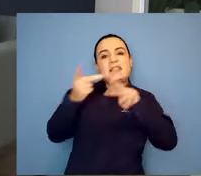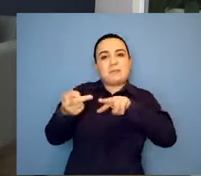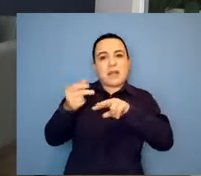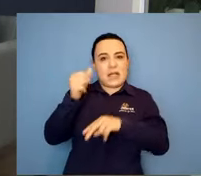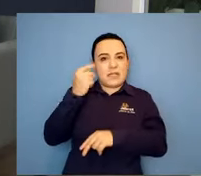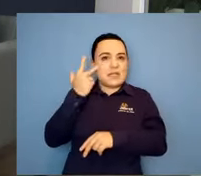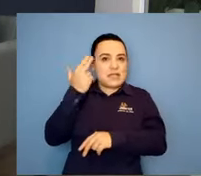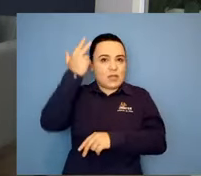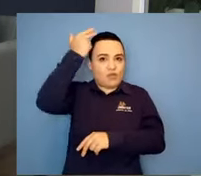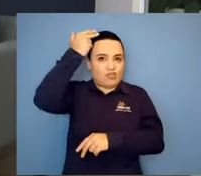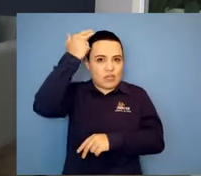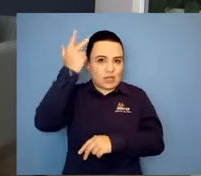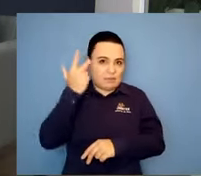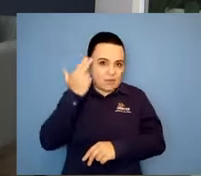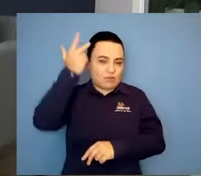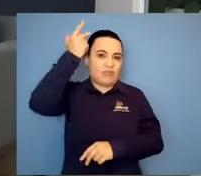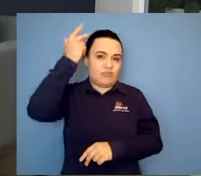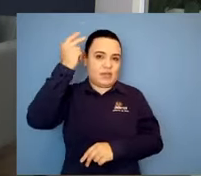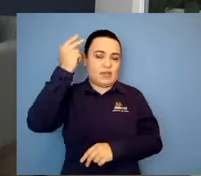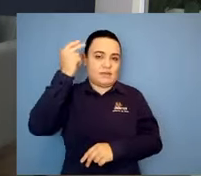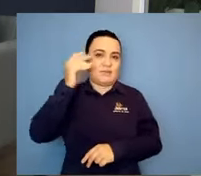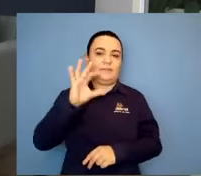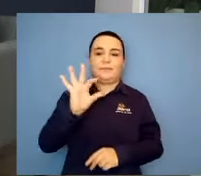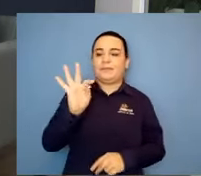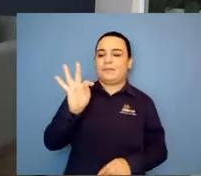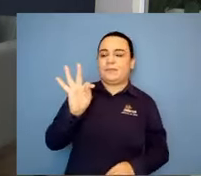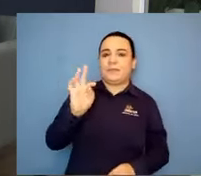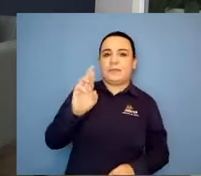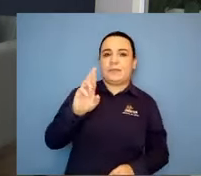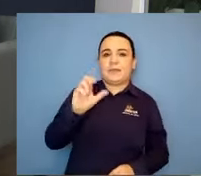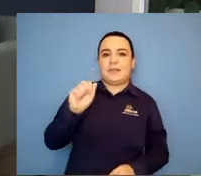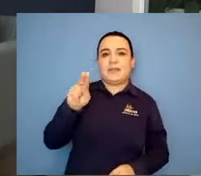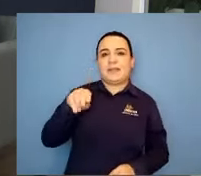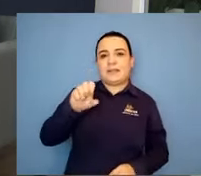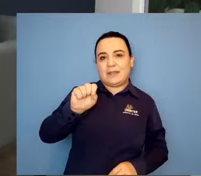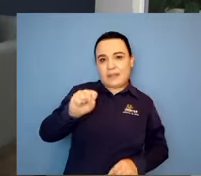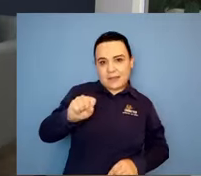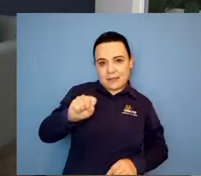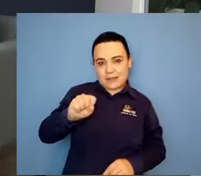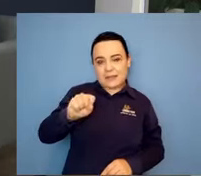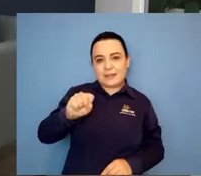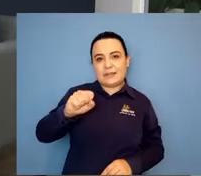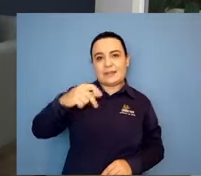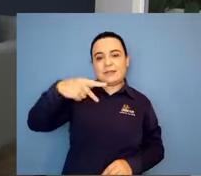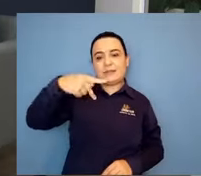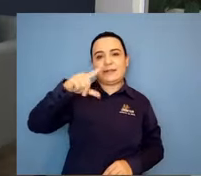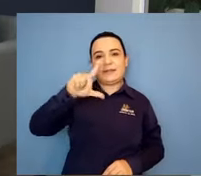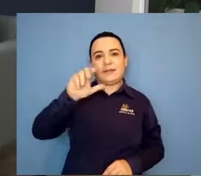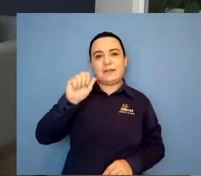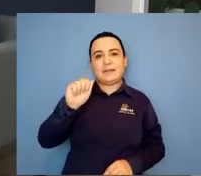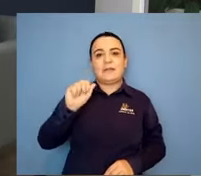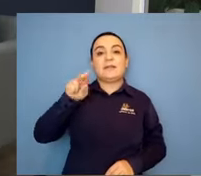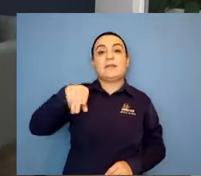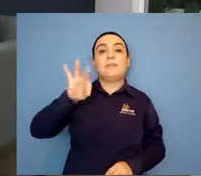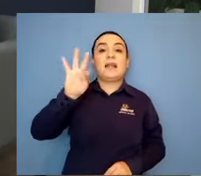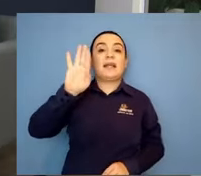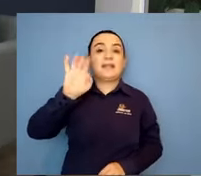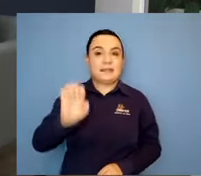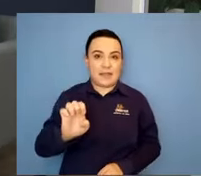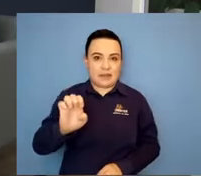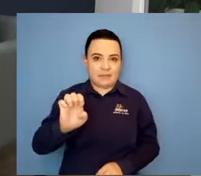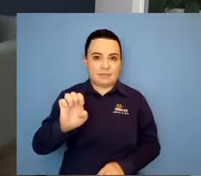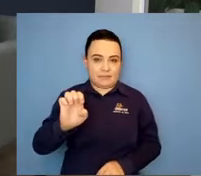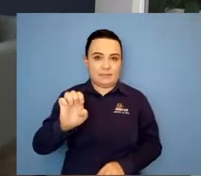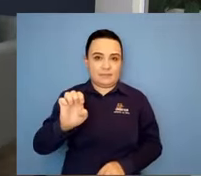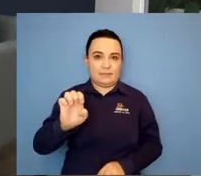Então, por isso que hoje, quando abrem as portas, como aconteceu aqui hoje, eu venho para falar da doença. Quando